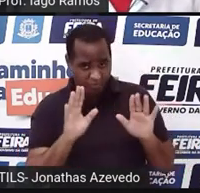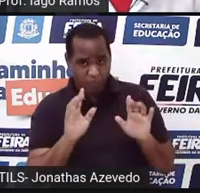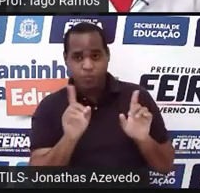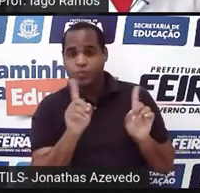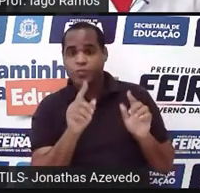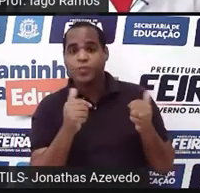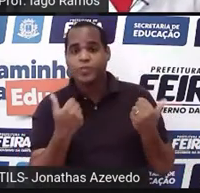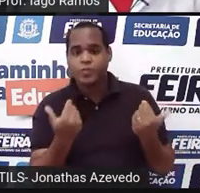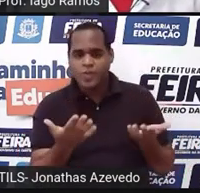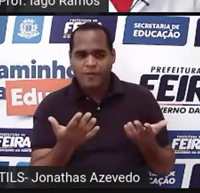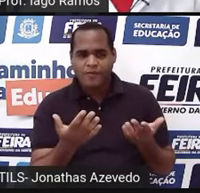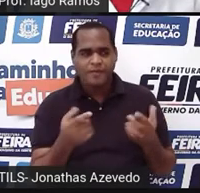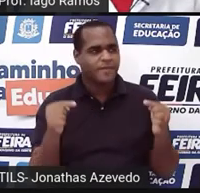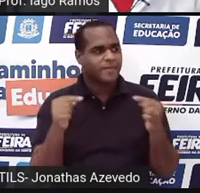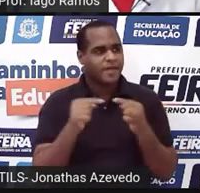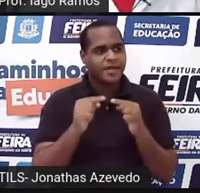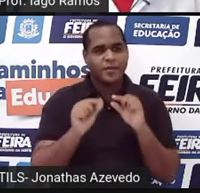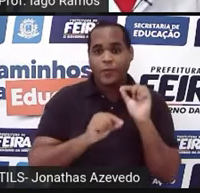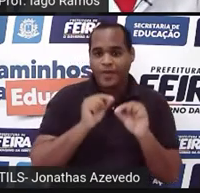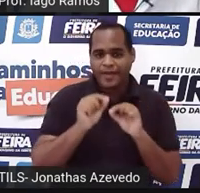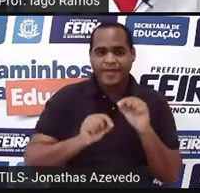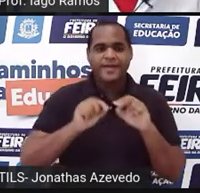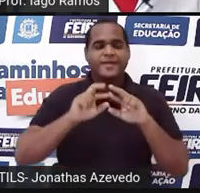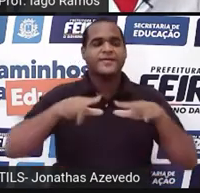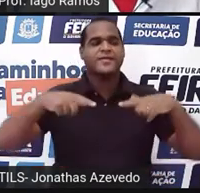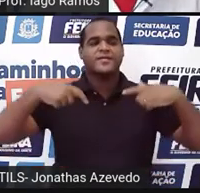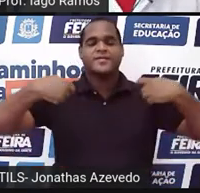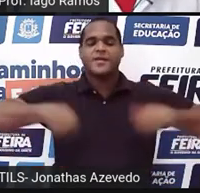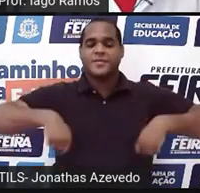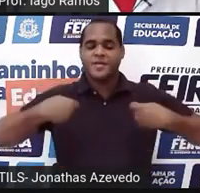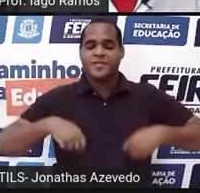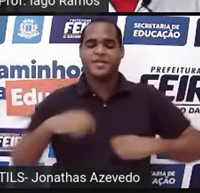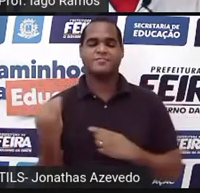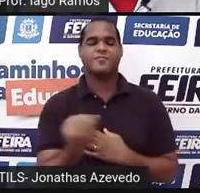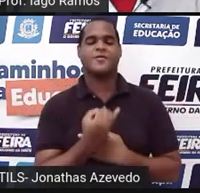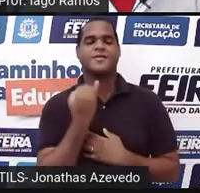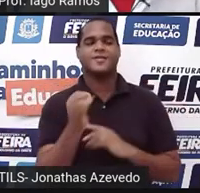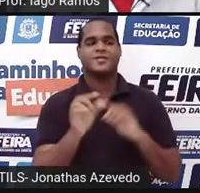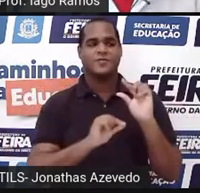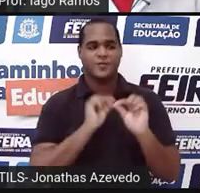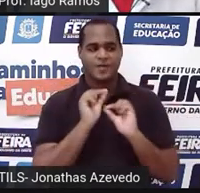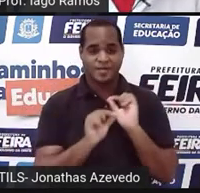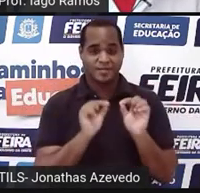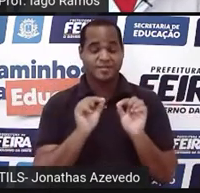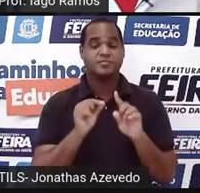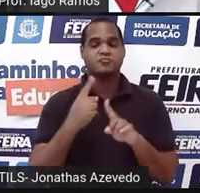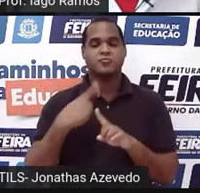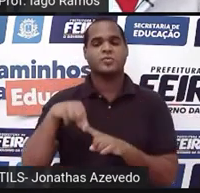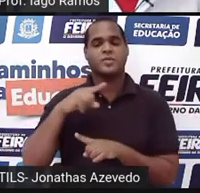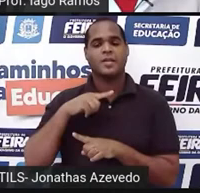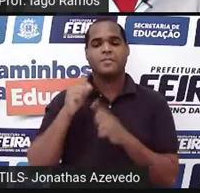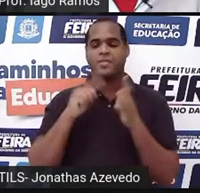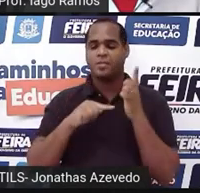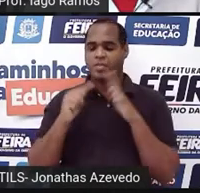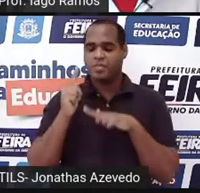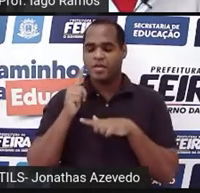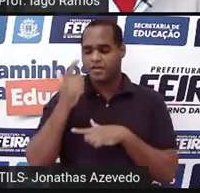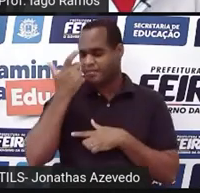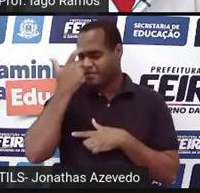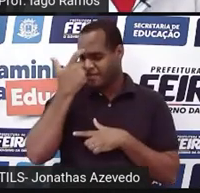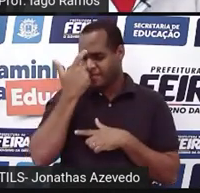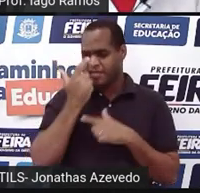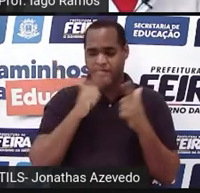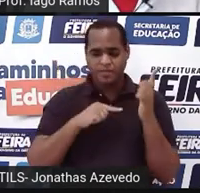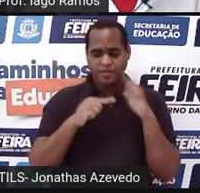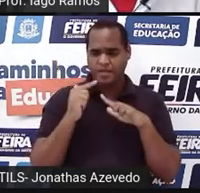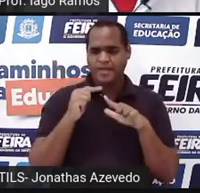Entendeu essa coisa da necessidade, da importância de a gente conseguir fazer cálculo mental, porque